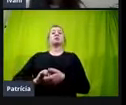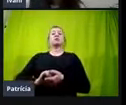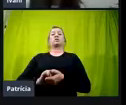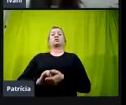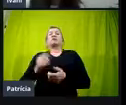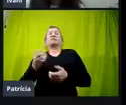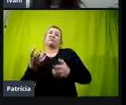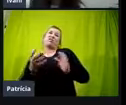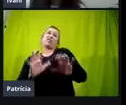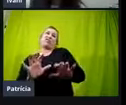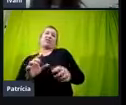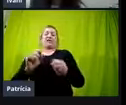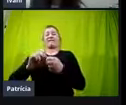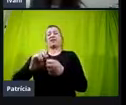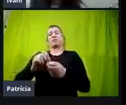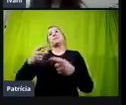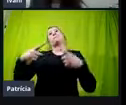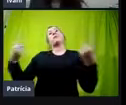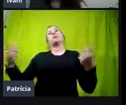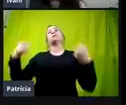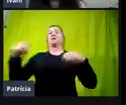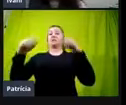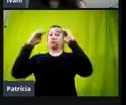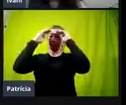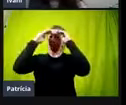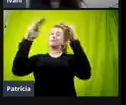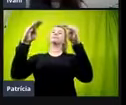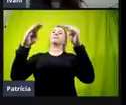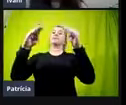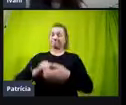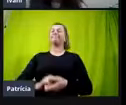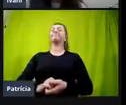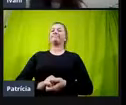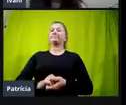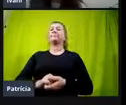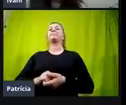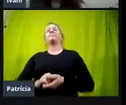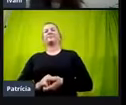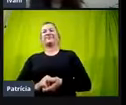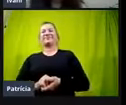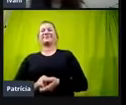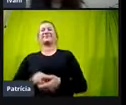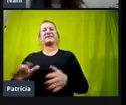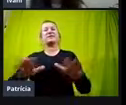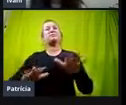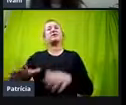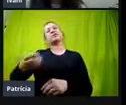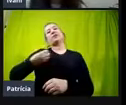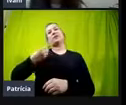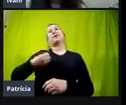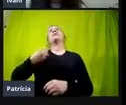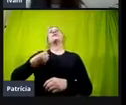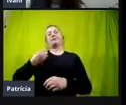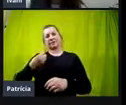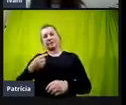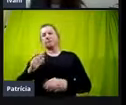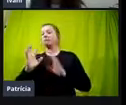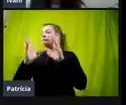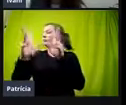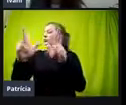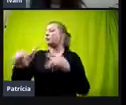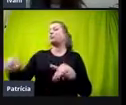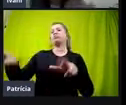fazer, mas a gente tem que cumprir, tá, então isso faz parte, faz parte da nossa vida, da mesma forma que nós, né,